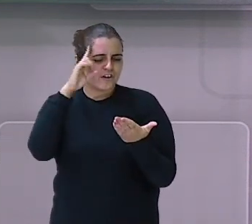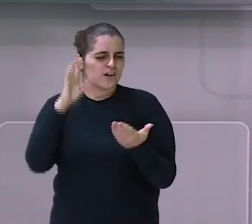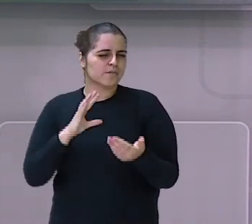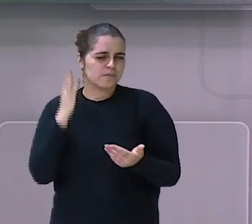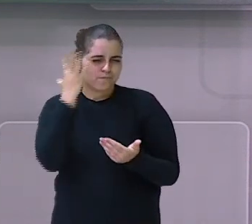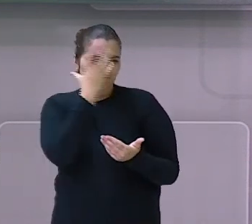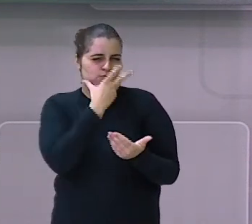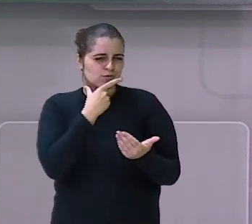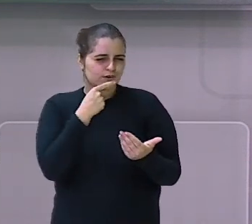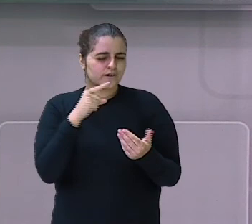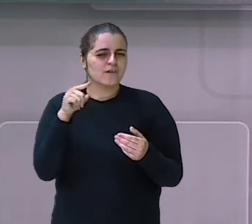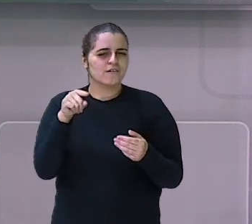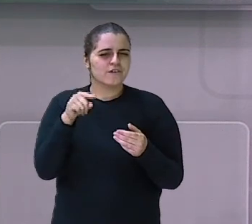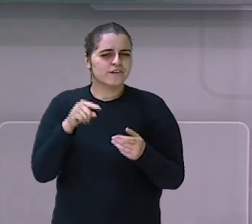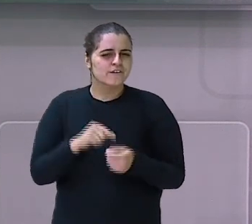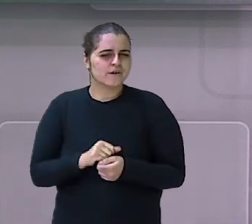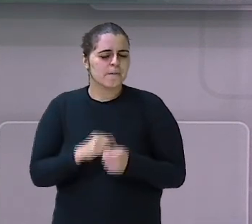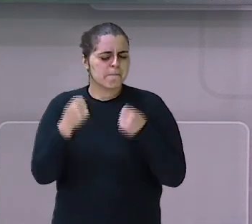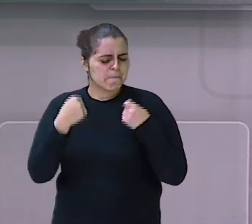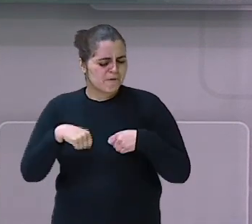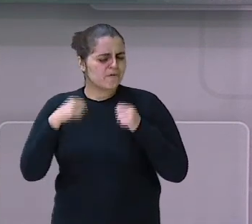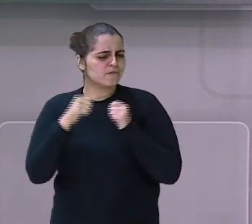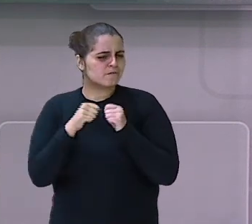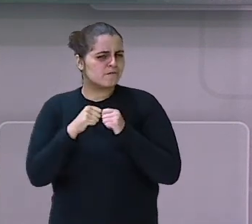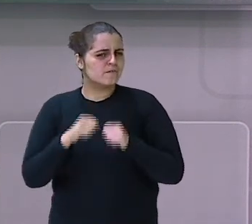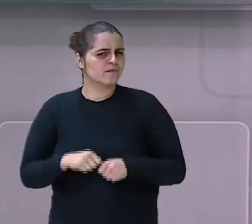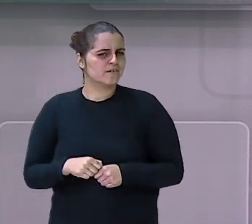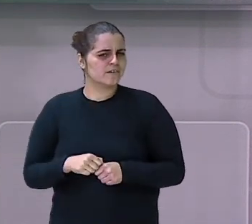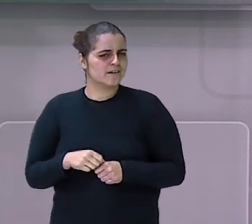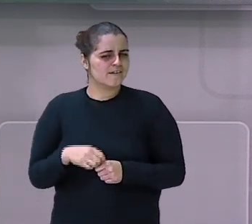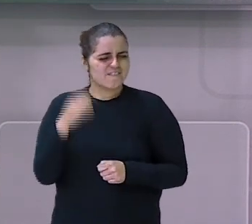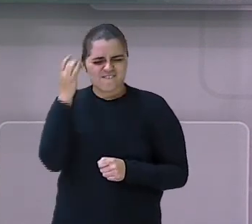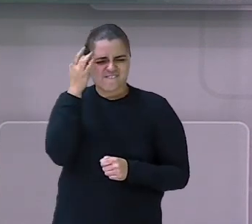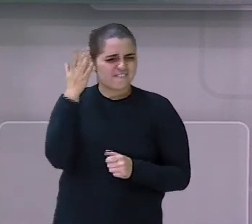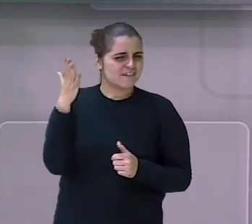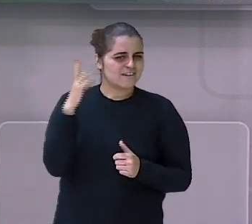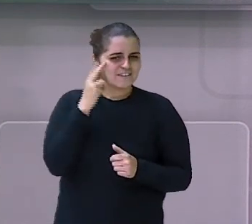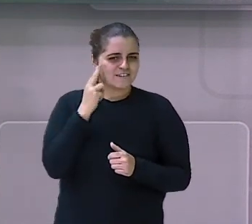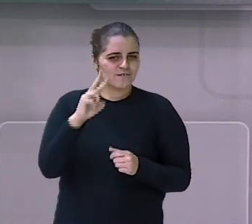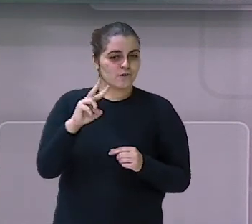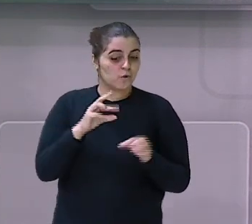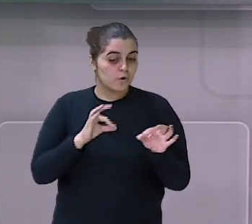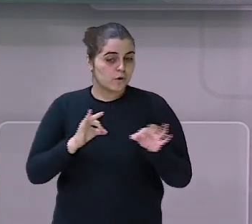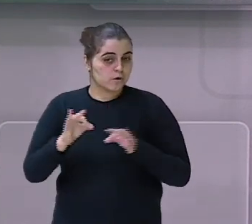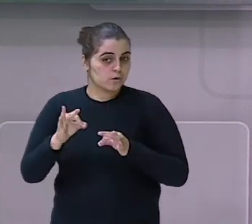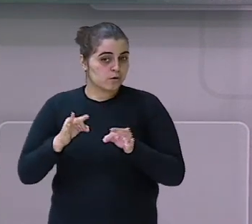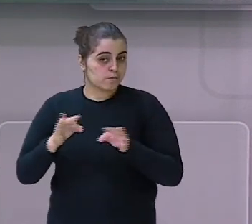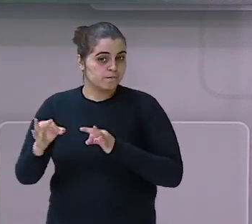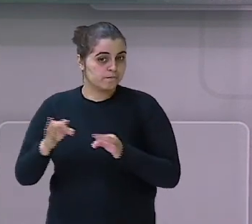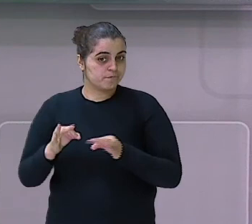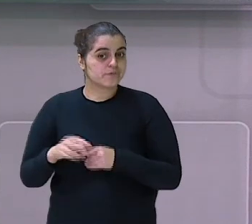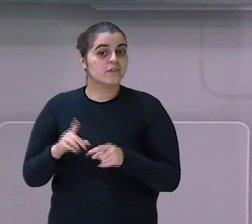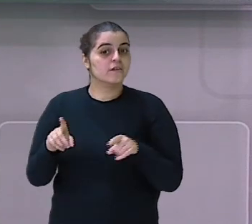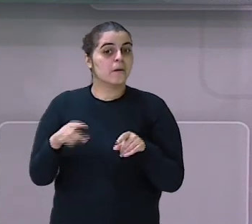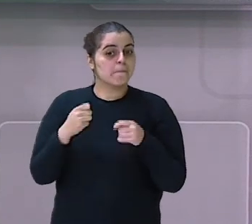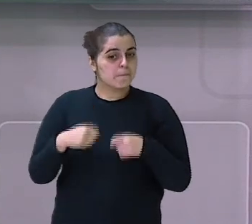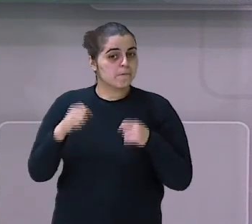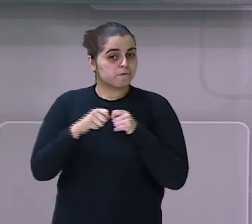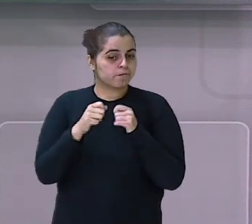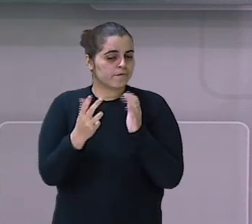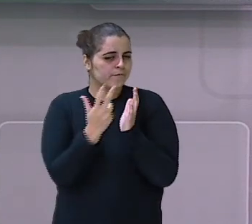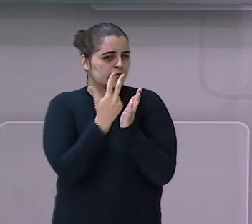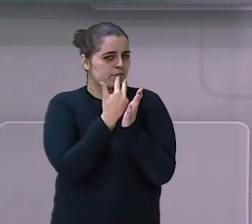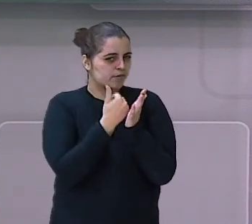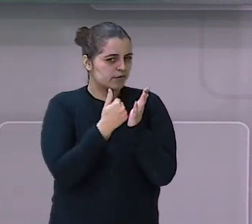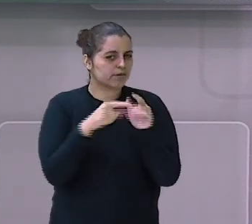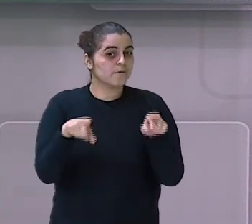E você, pode fazer um diário? Claro que pode. Você pode fazer através de desenhos ou mesmo